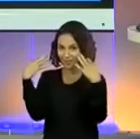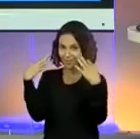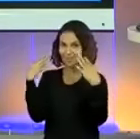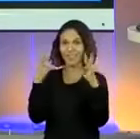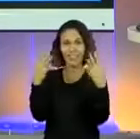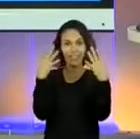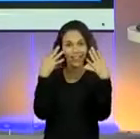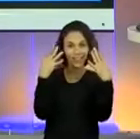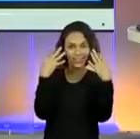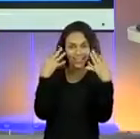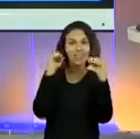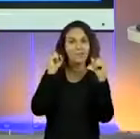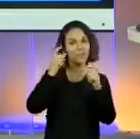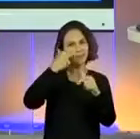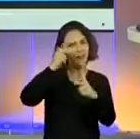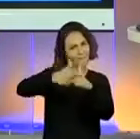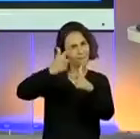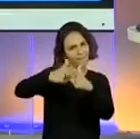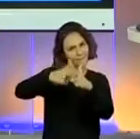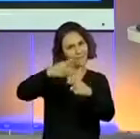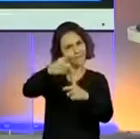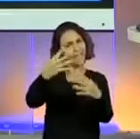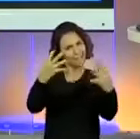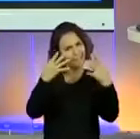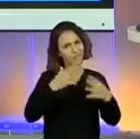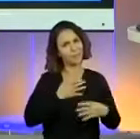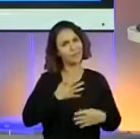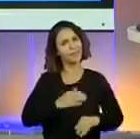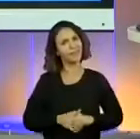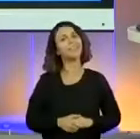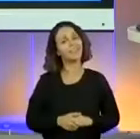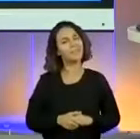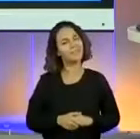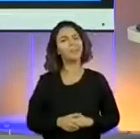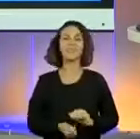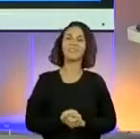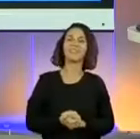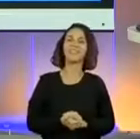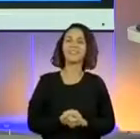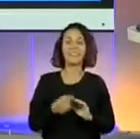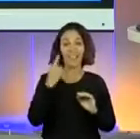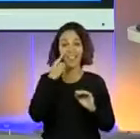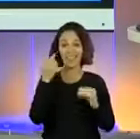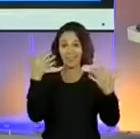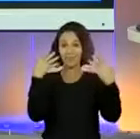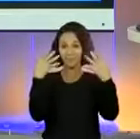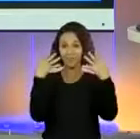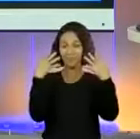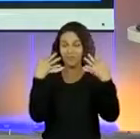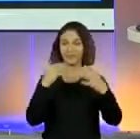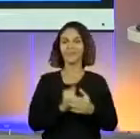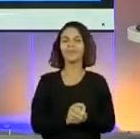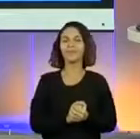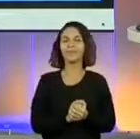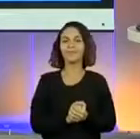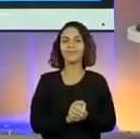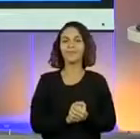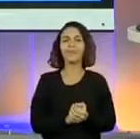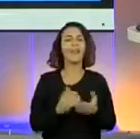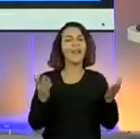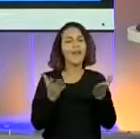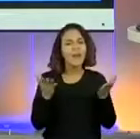já está chamando a atenção. Pode dar bronca neles. Vai lá. Chama a atenção. Olha ali, Todo mundo aqui. Isso. Gente,